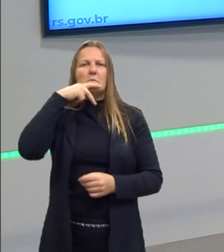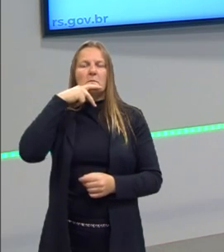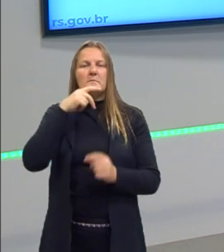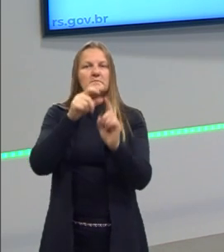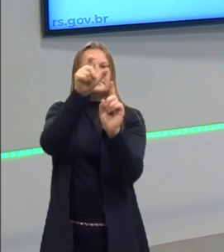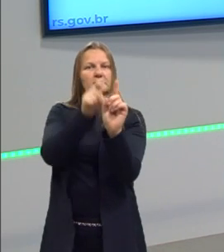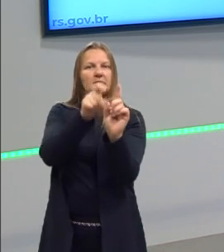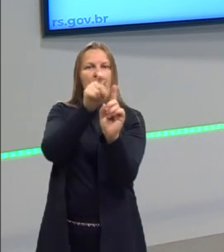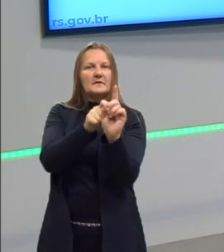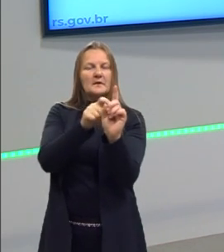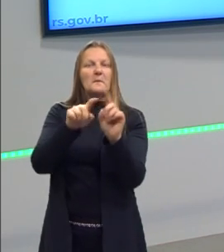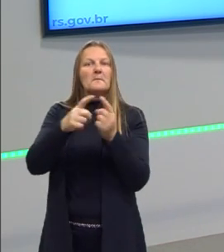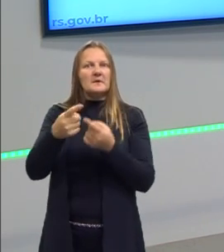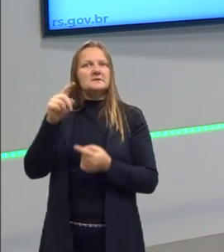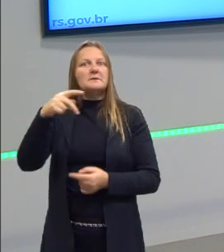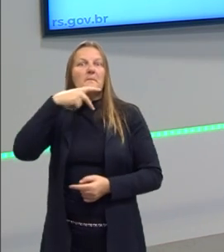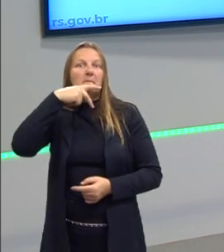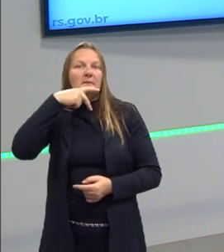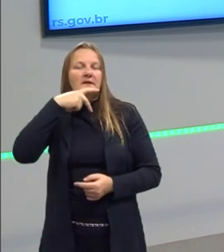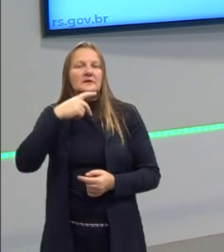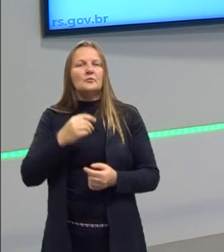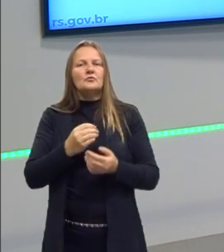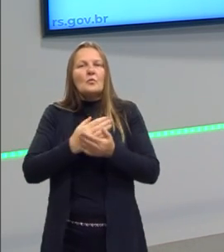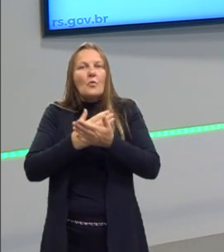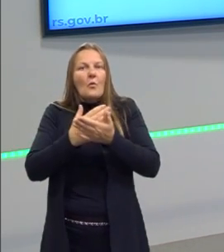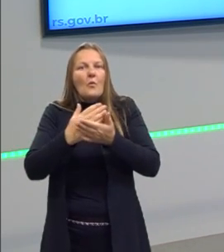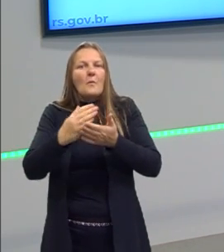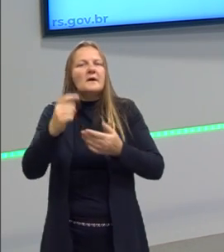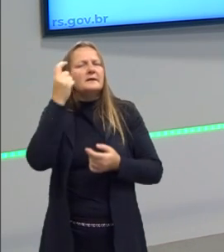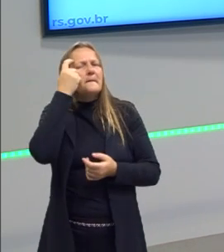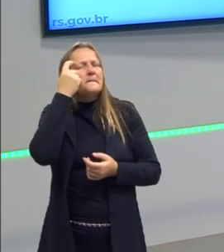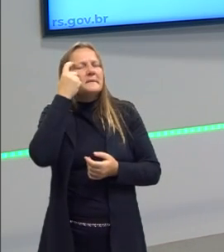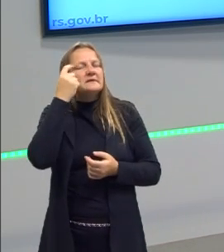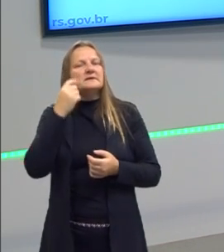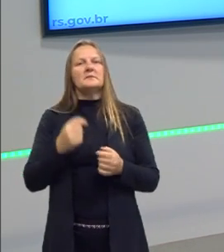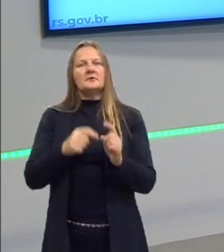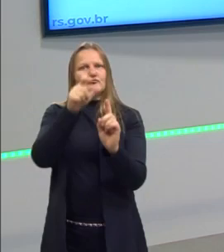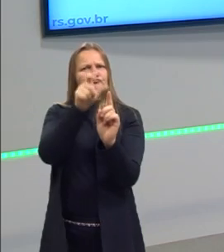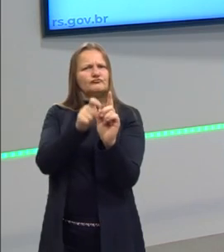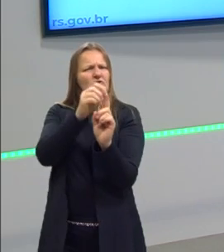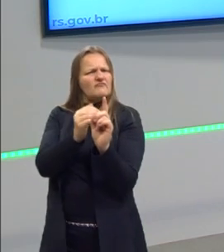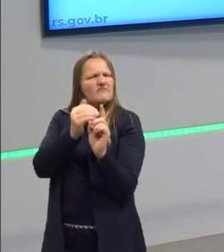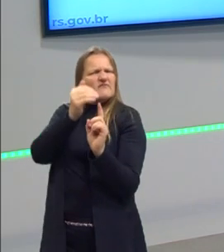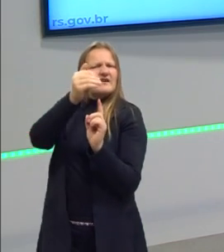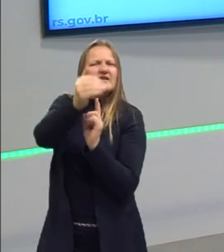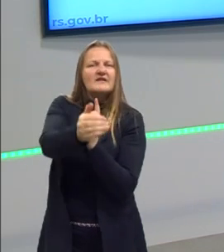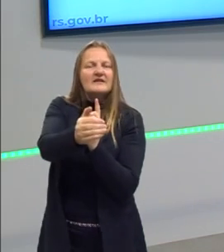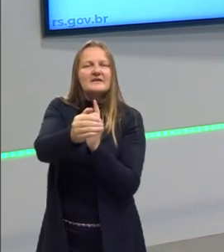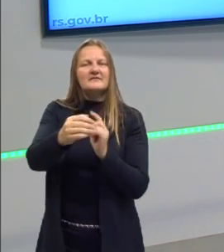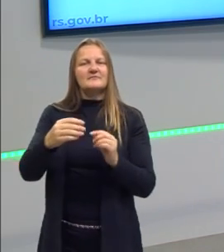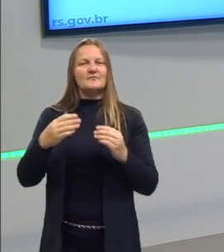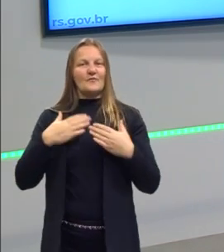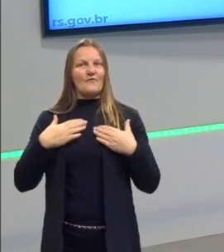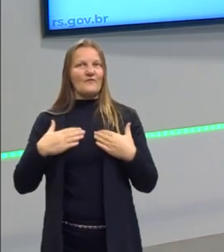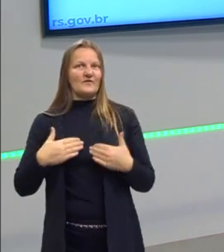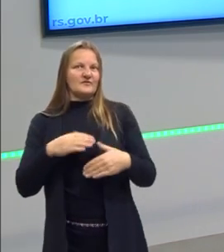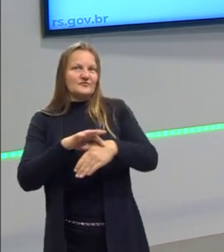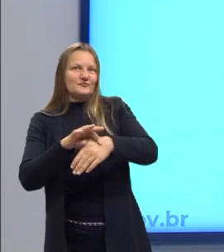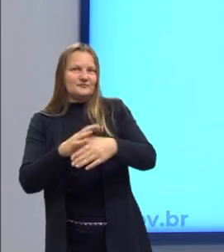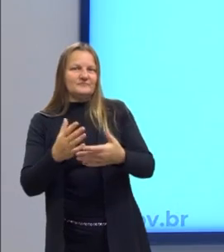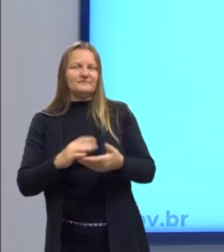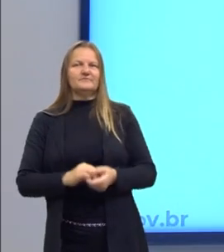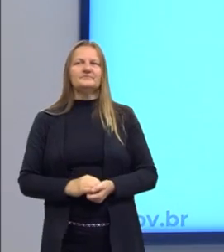é criado para o Platão, mas ele é um dos caras que vai introduzir em nós esse pensamento metafísico, esse pensamento além da física. Olha só,